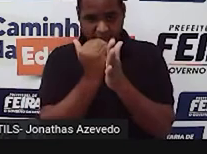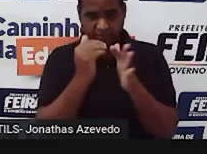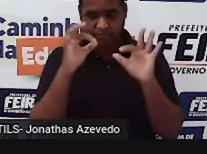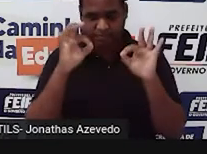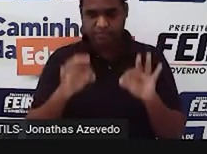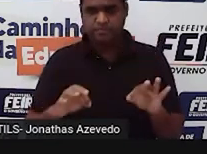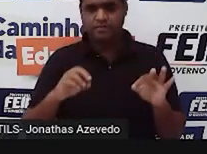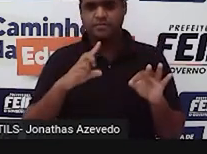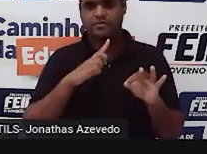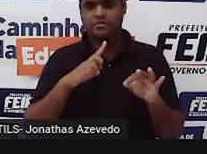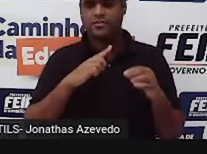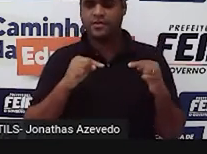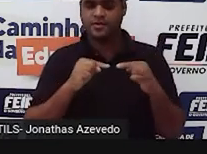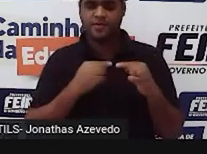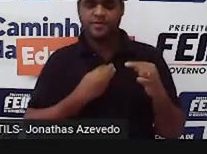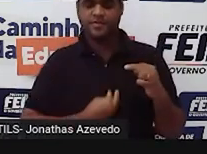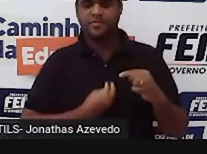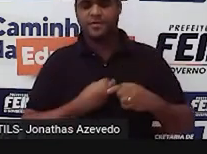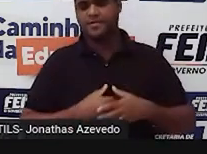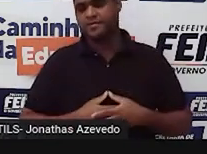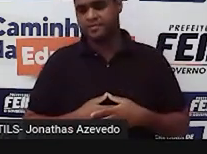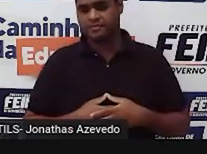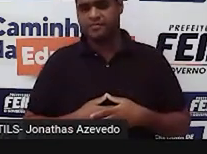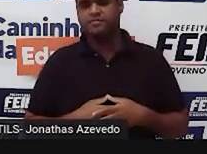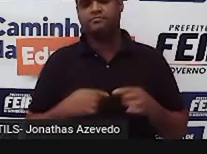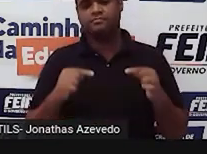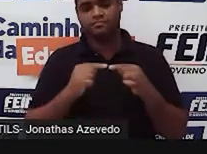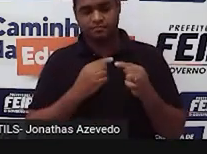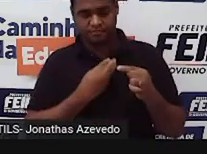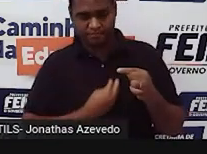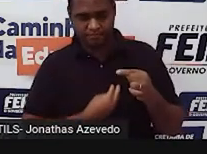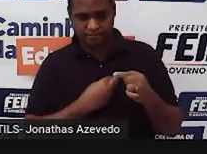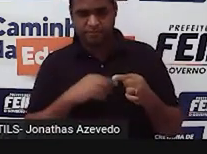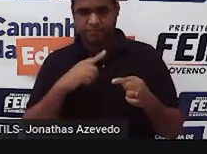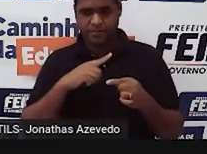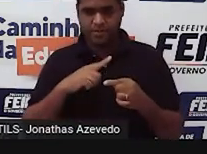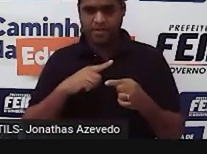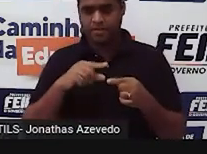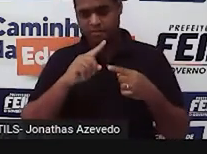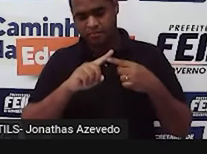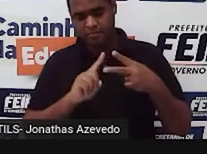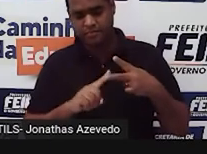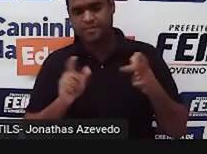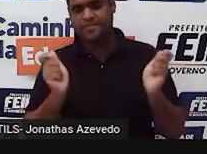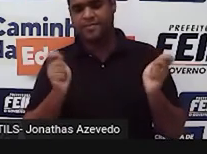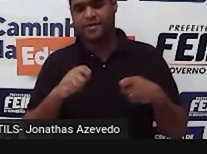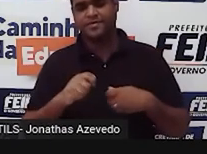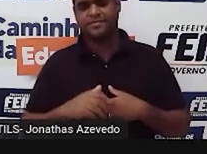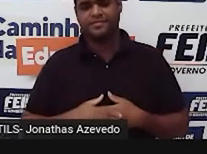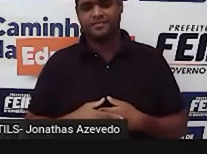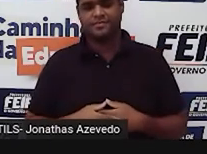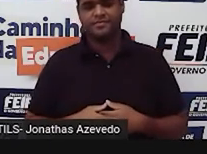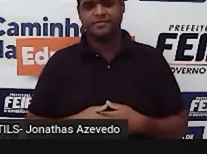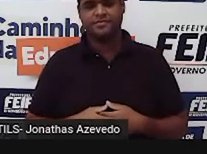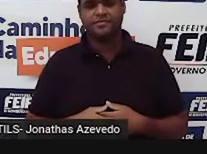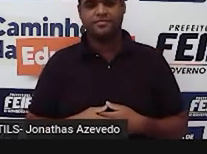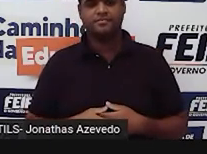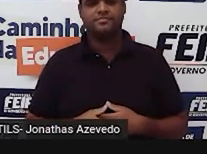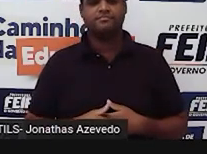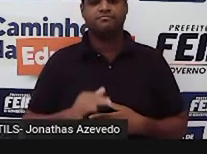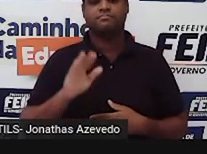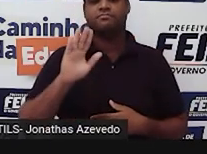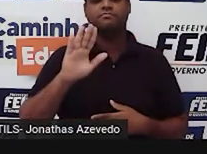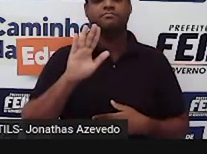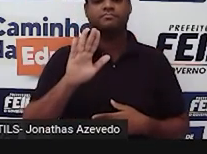condição de existência, tá? A condição de existência que tem essas duas partes aí. Beleza? Mas,